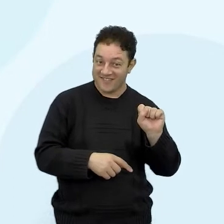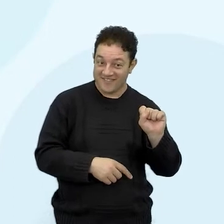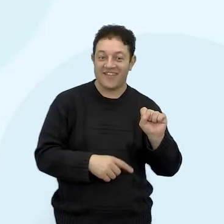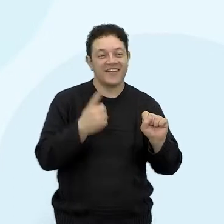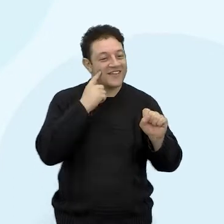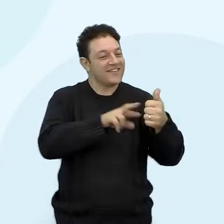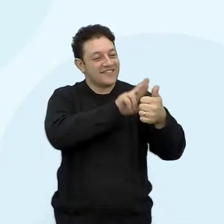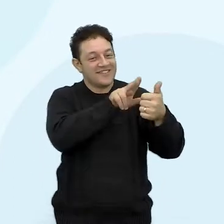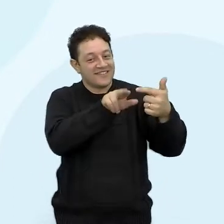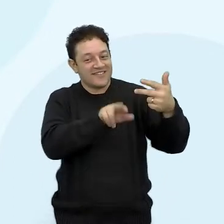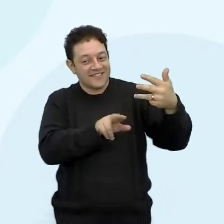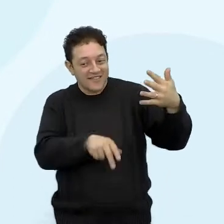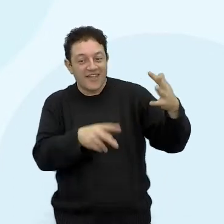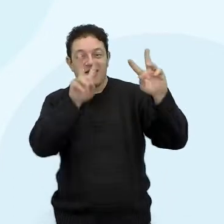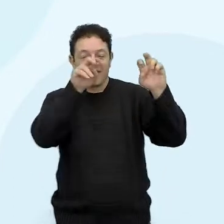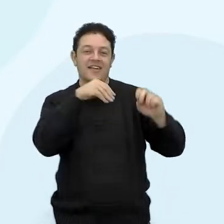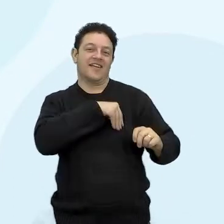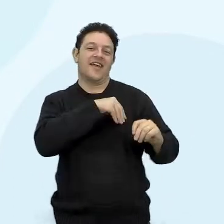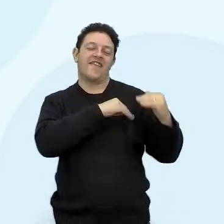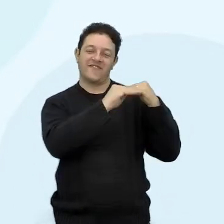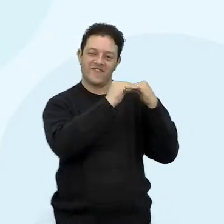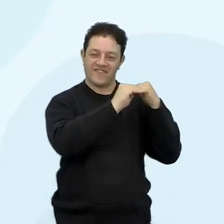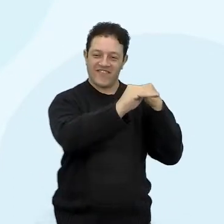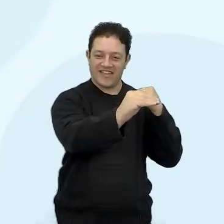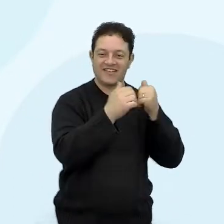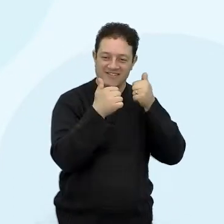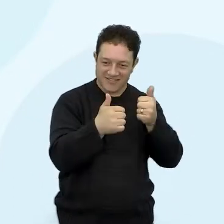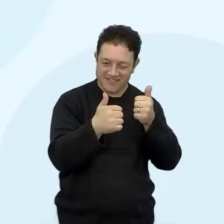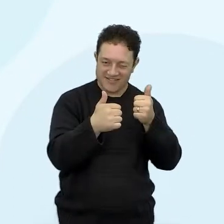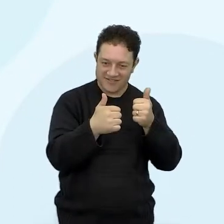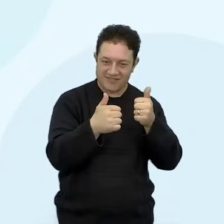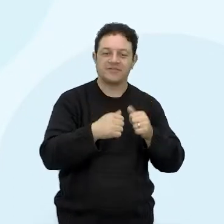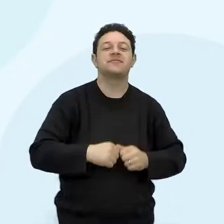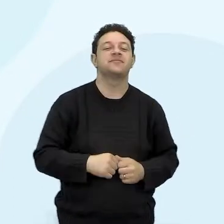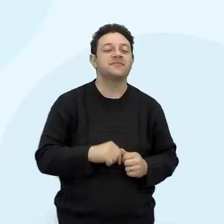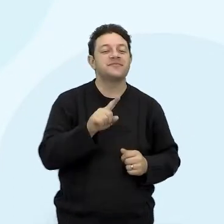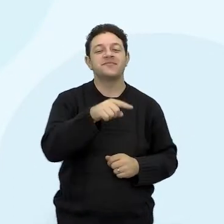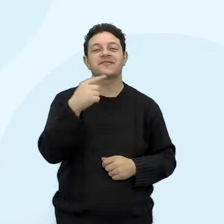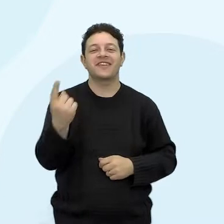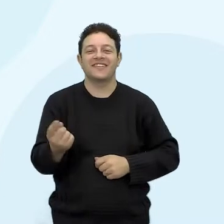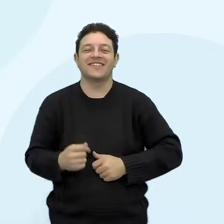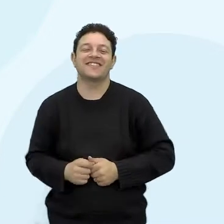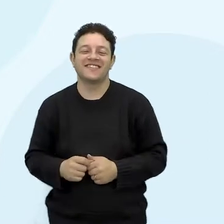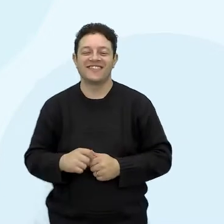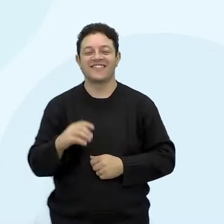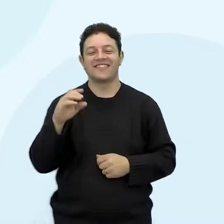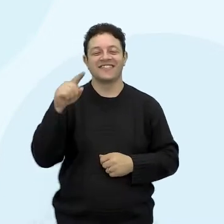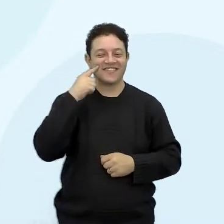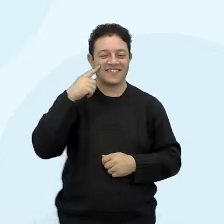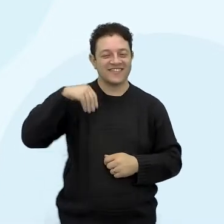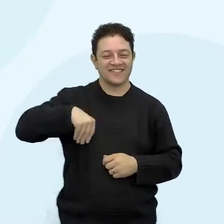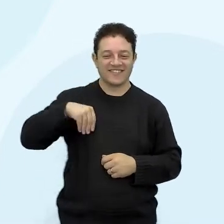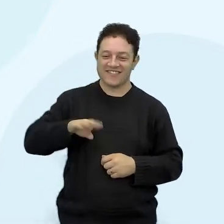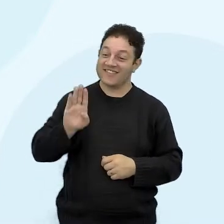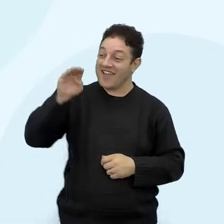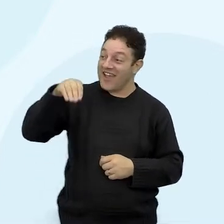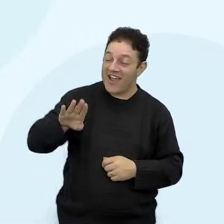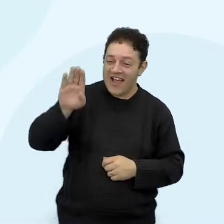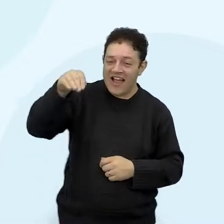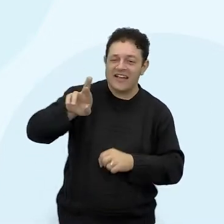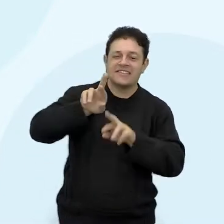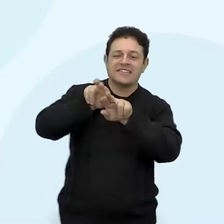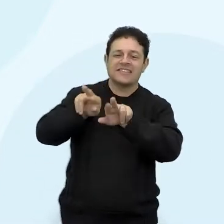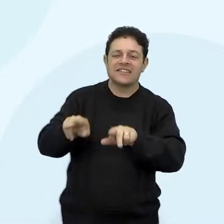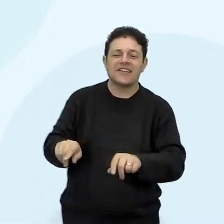de renda fixa. Renda fixa. E agora de renda variável, quais são os tipos